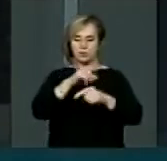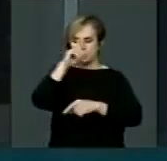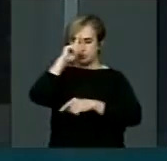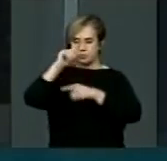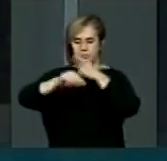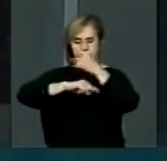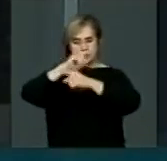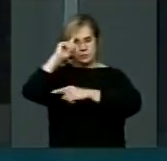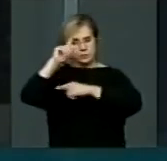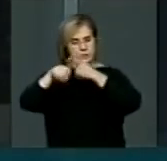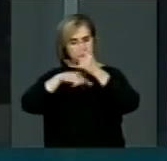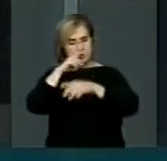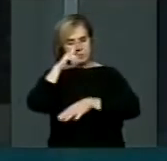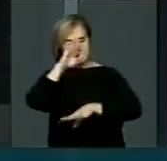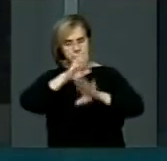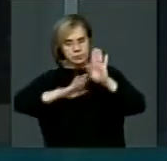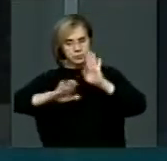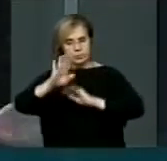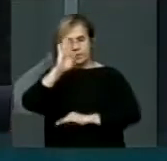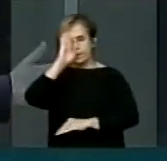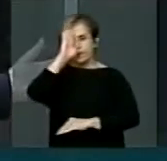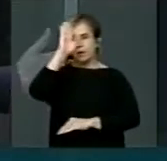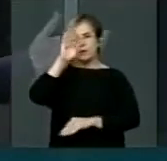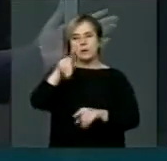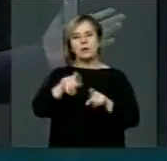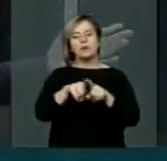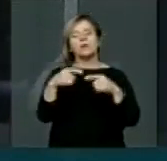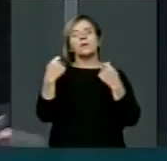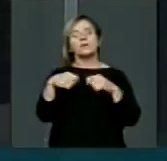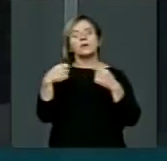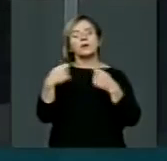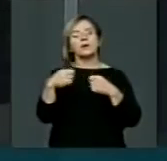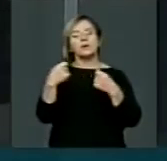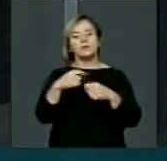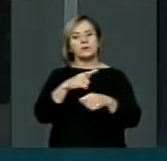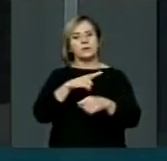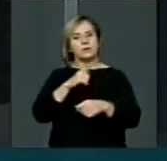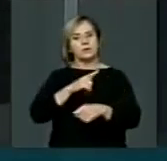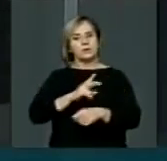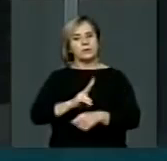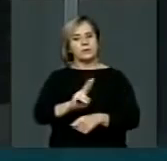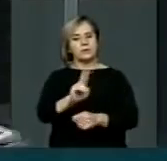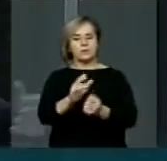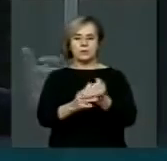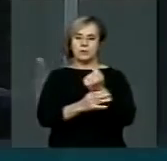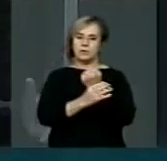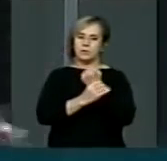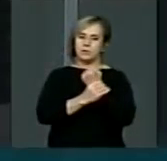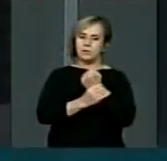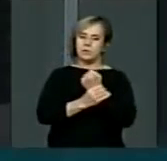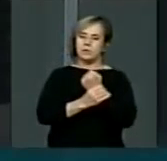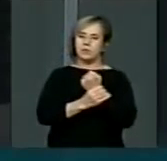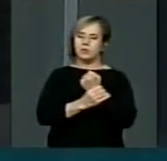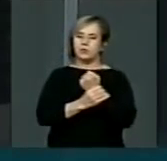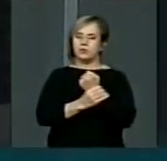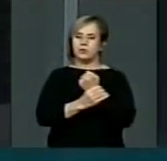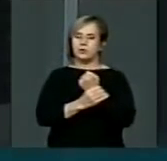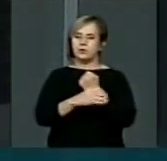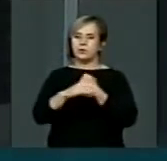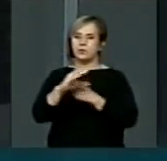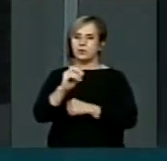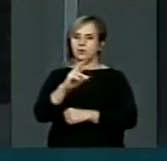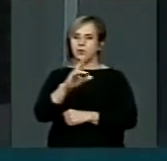dia a dia, de alto risco principalmente, demandam a necessidade de termos sempre, não é, atividade do seguro de corretor,